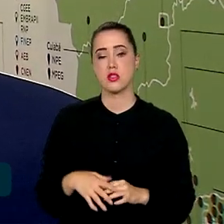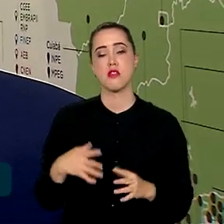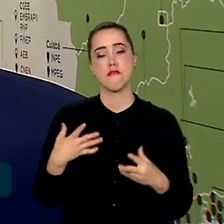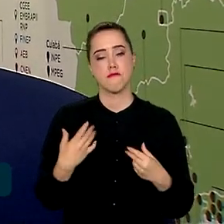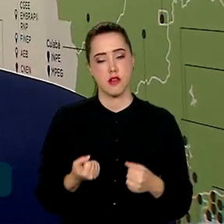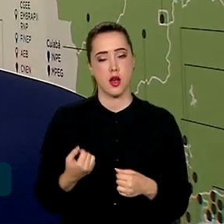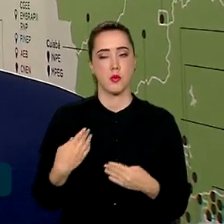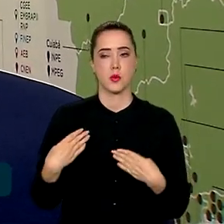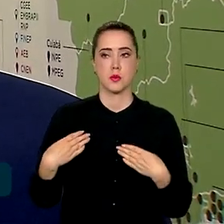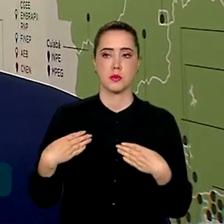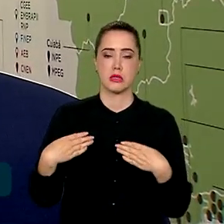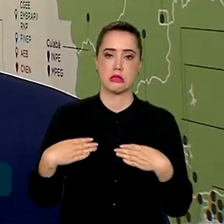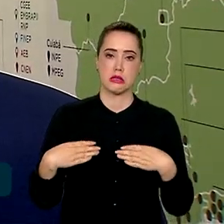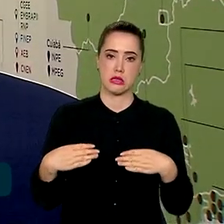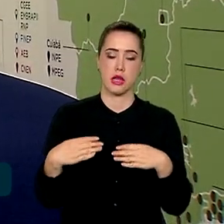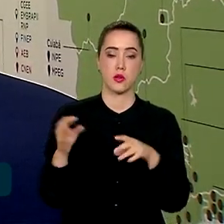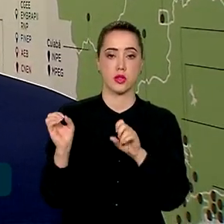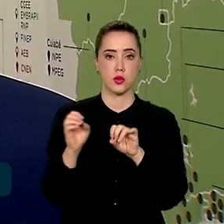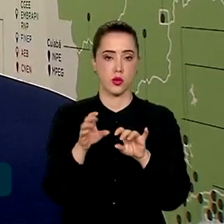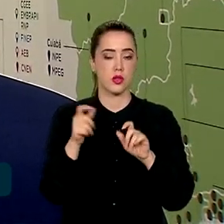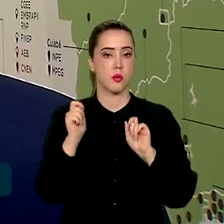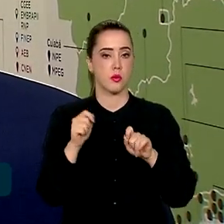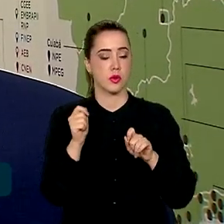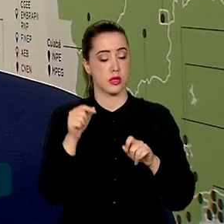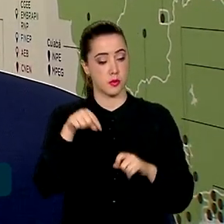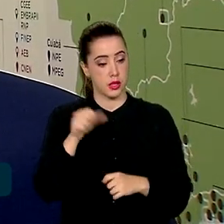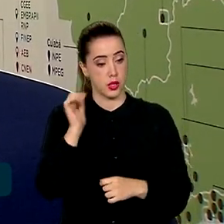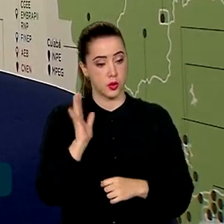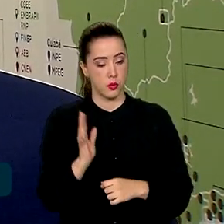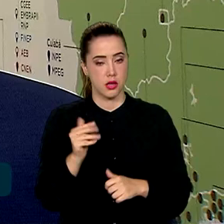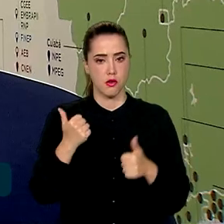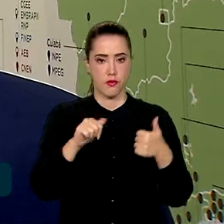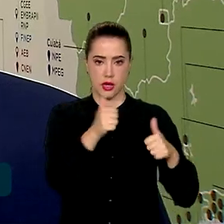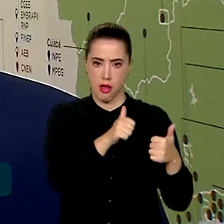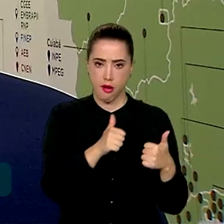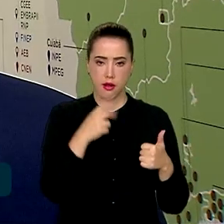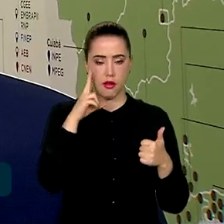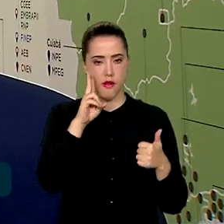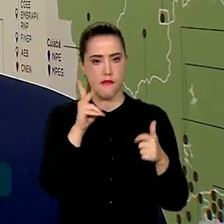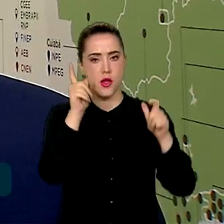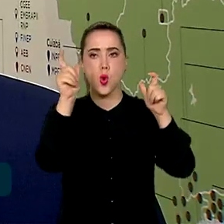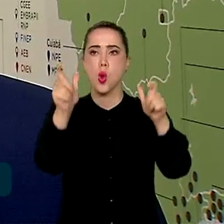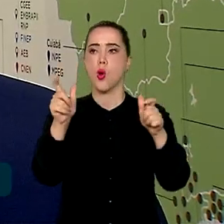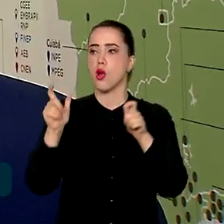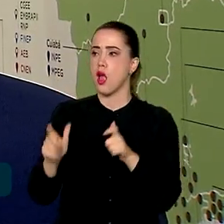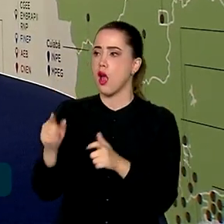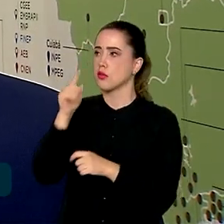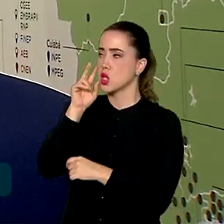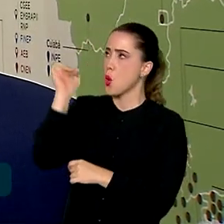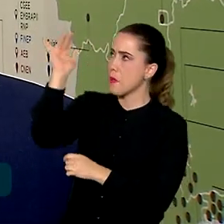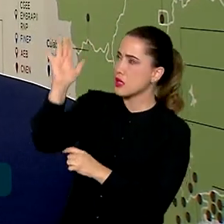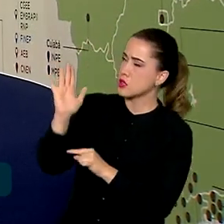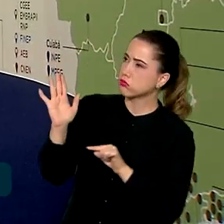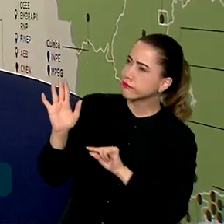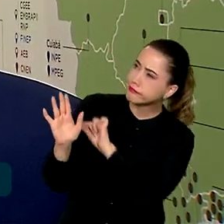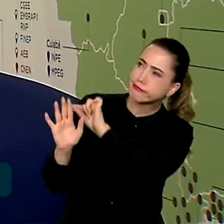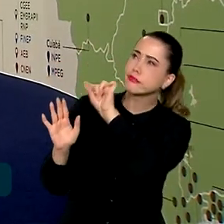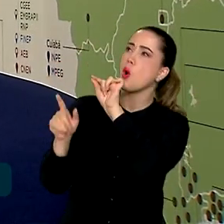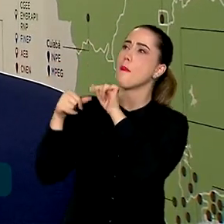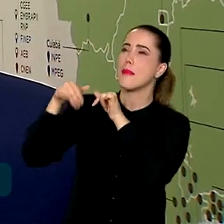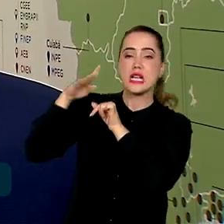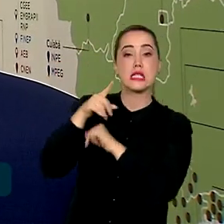Educação para que nós possamos mapear no Brasil as regiões que nós temos mais incidências